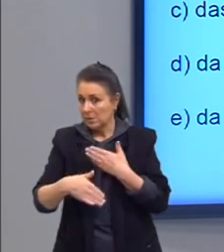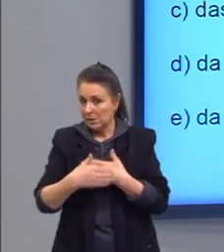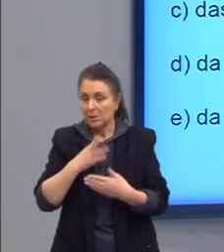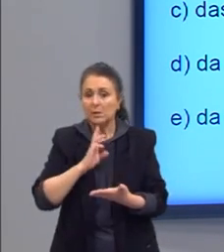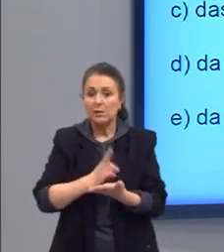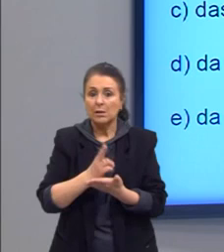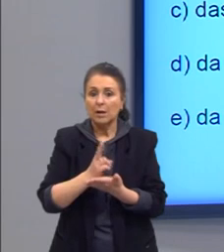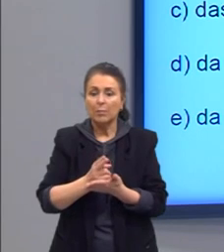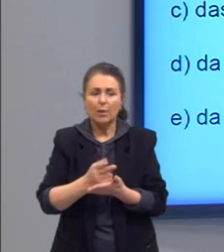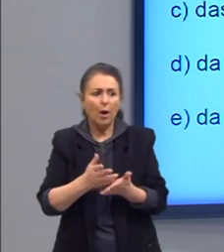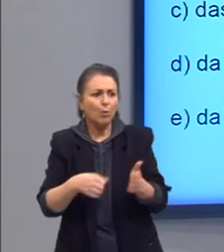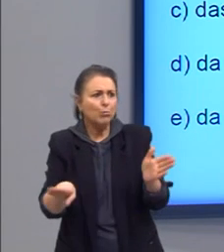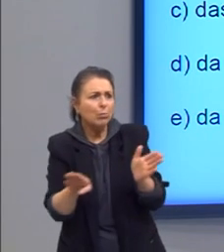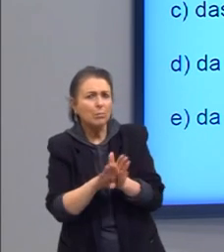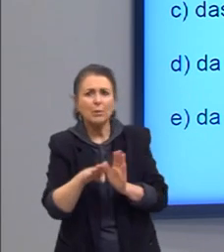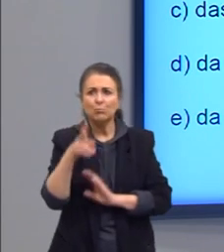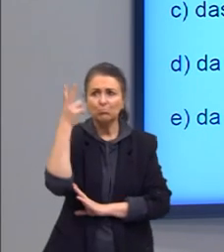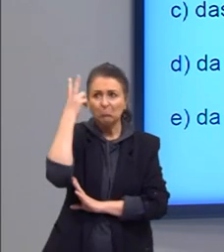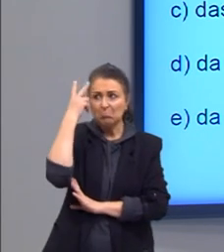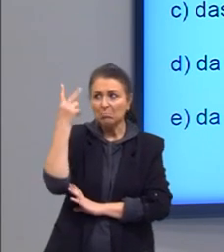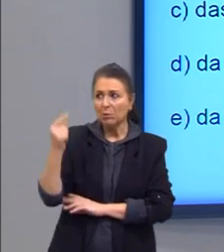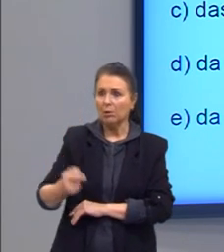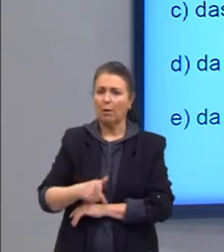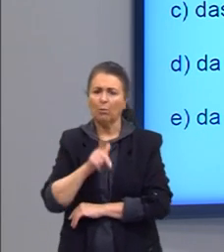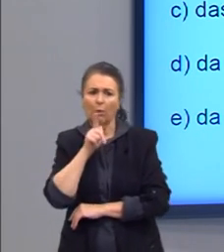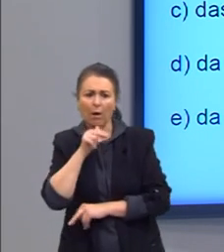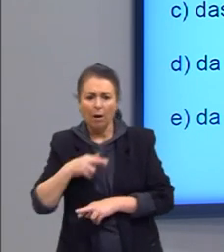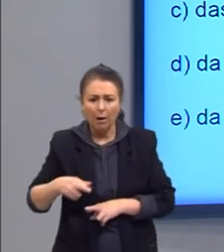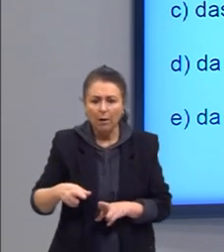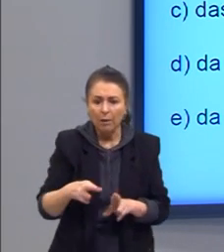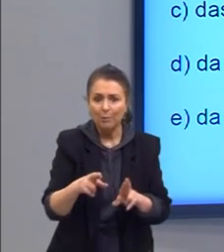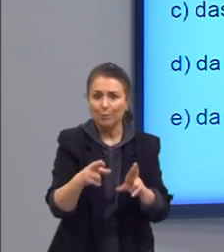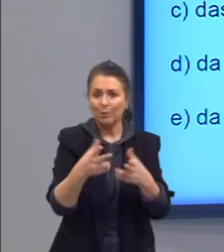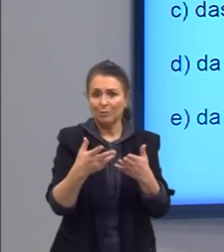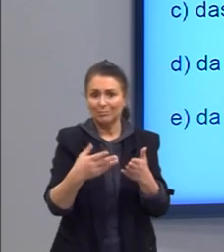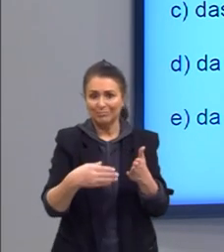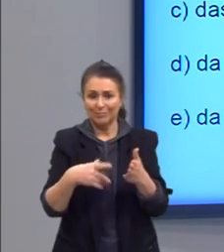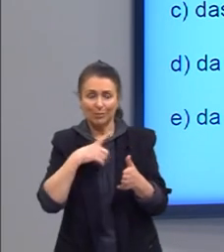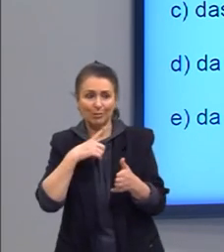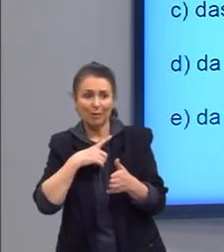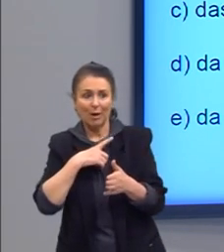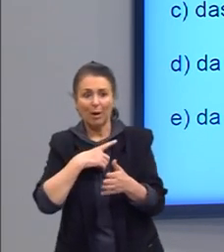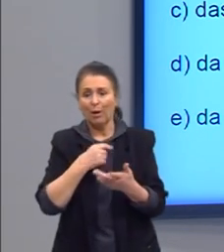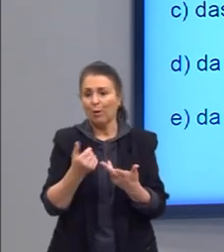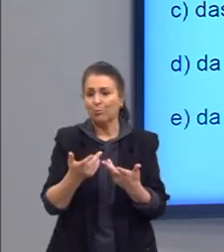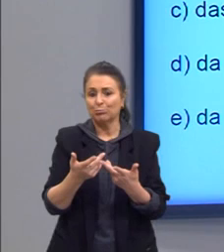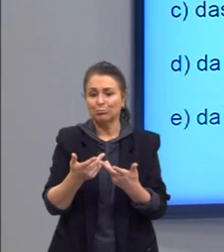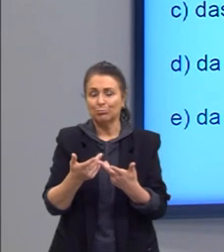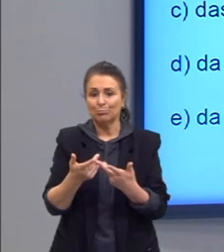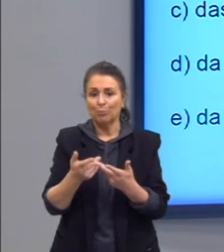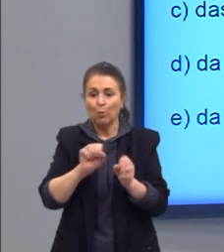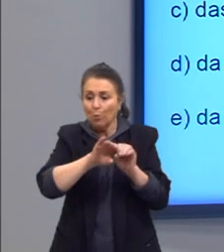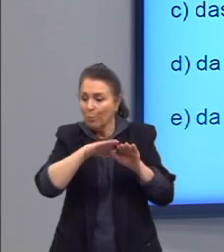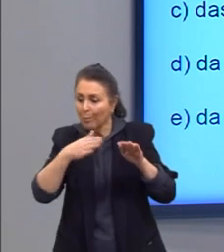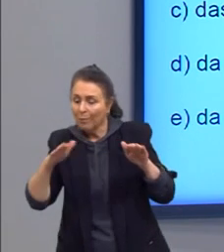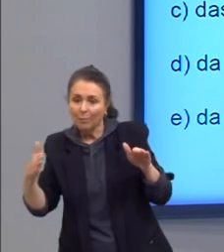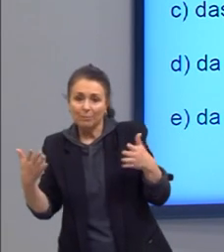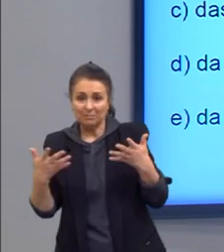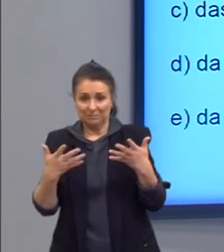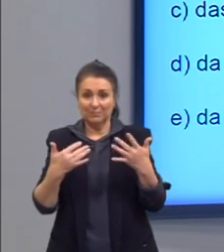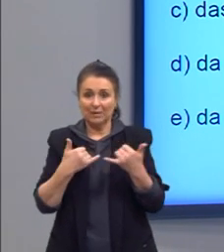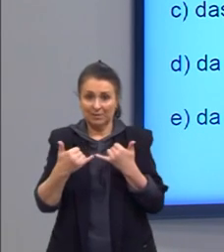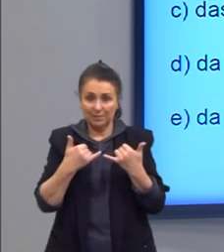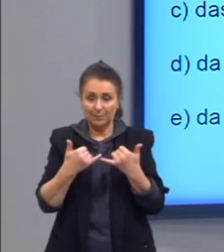um limite natural, ou seja, uma água, um divisor de águas, gente leva em consideração a isso. Nas